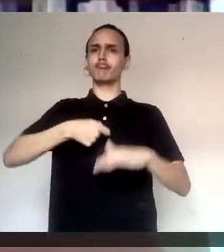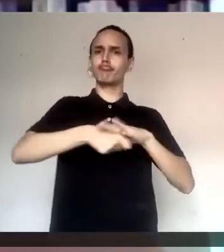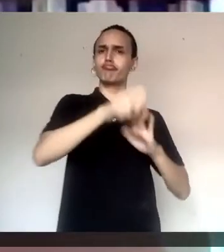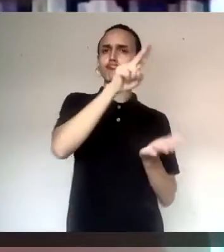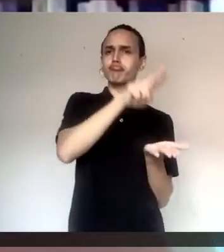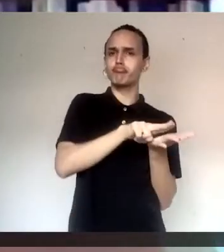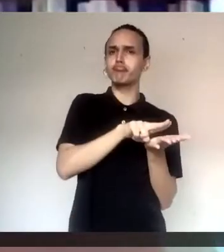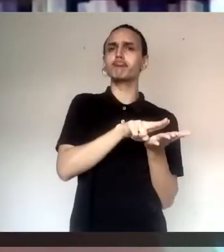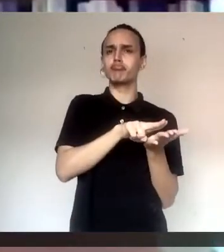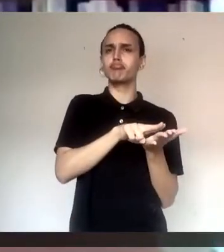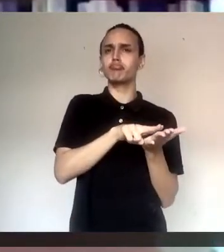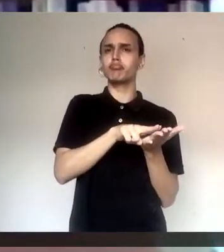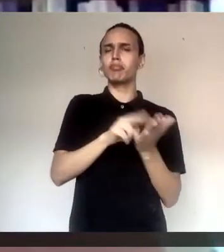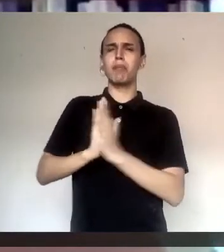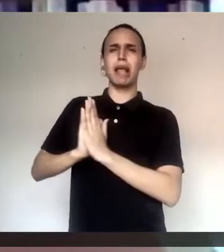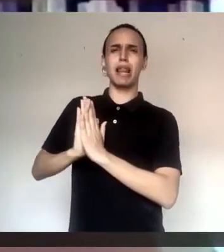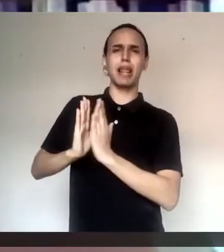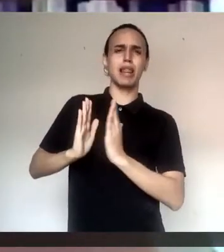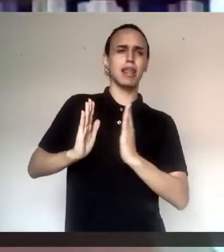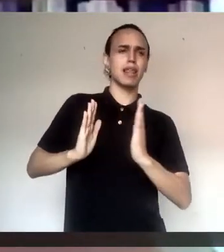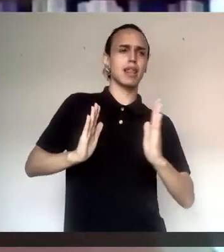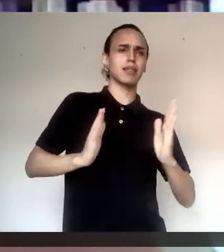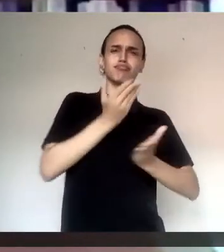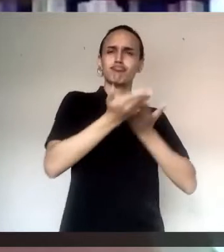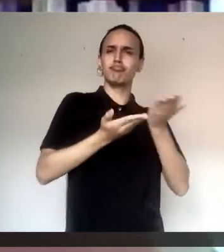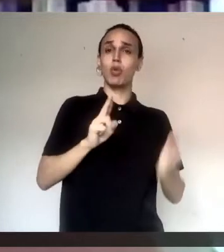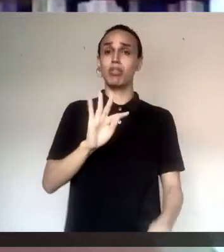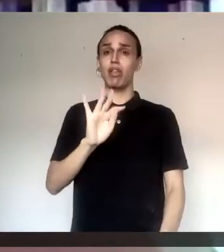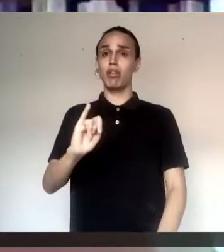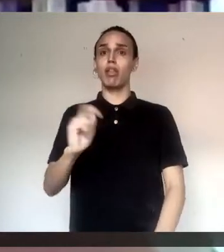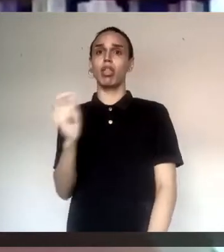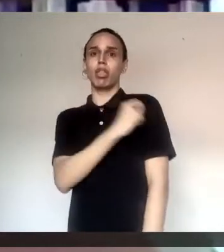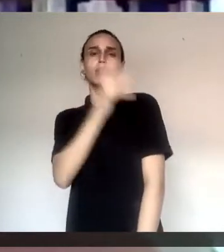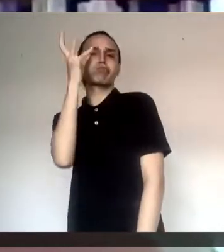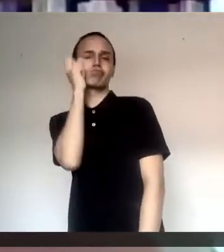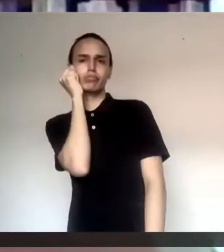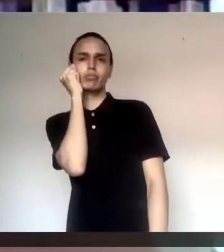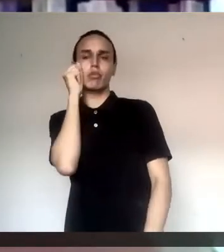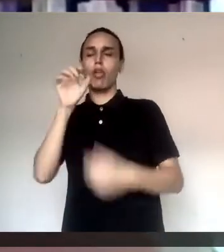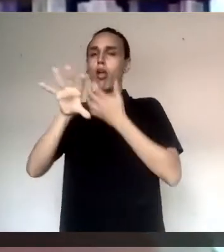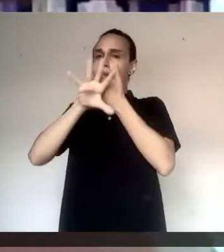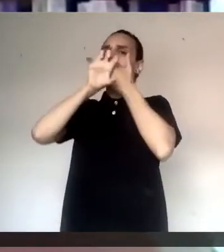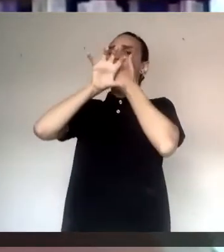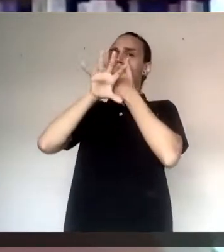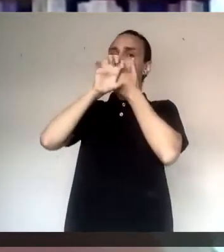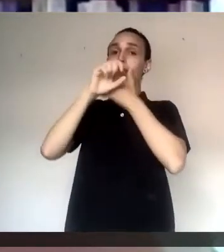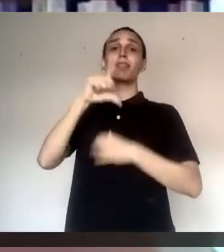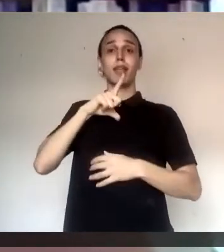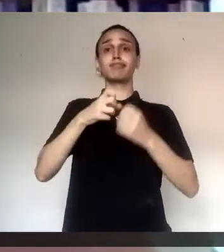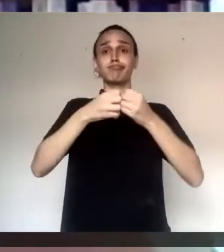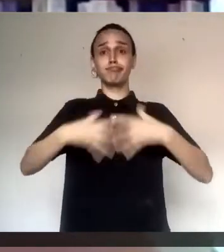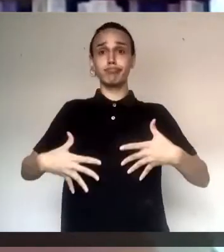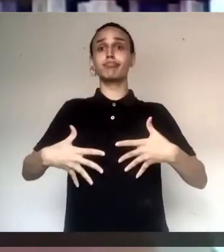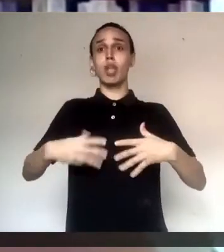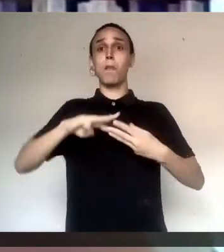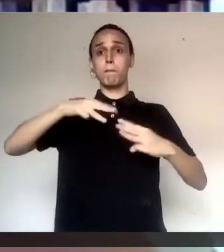que fica acamado durante muito tempo na terapia intensiva, entubado, sedado, ele tem uma perda da